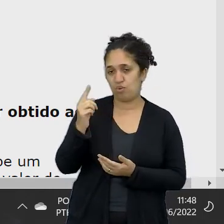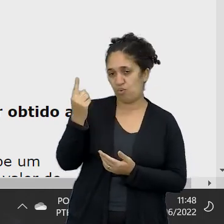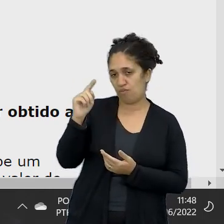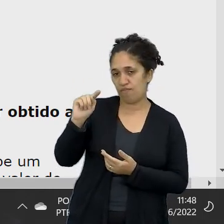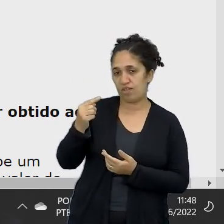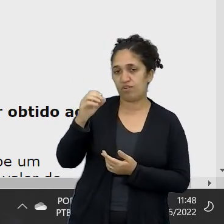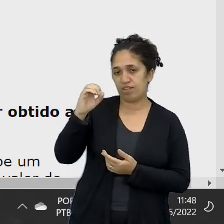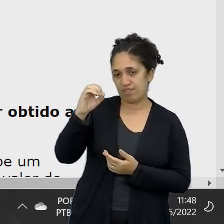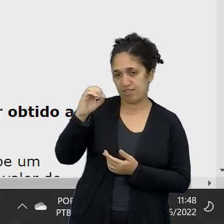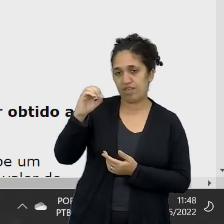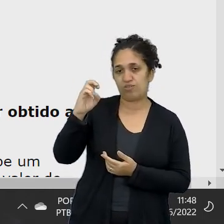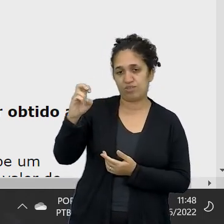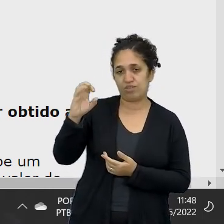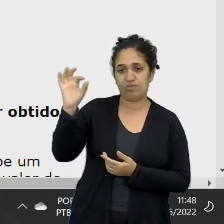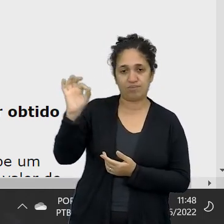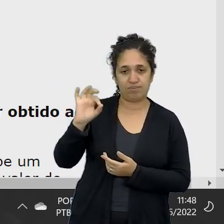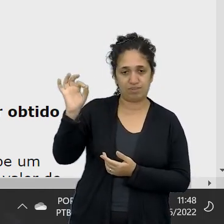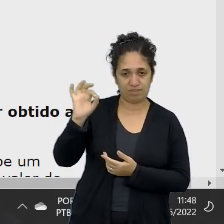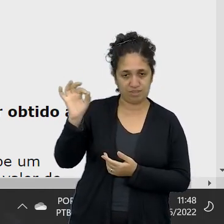1,05%,